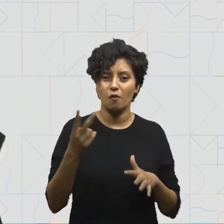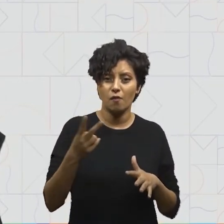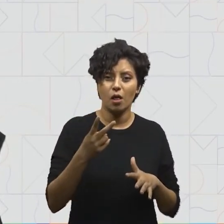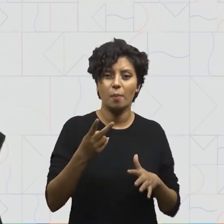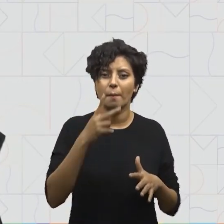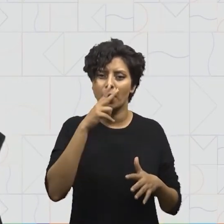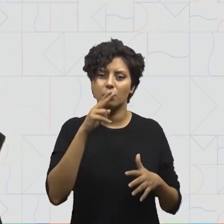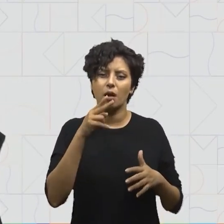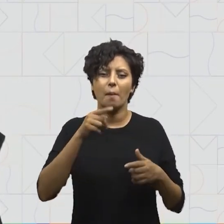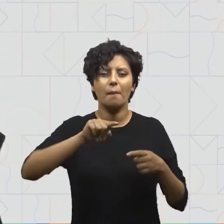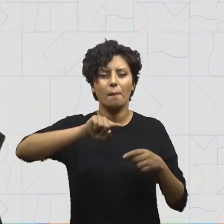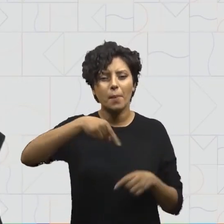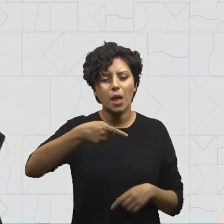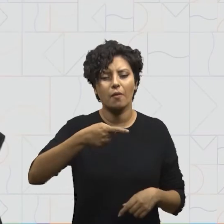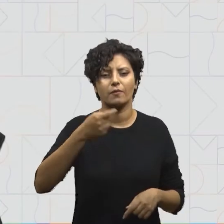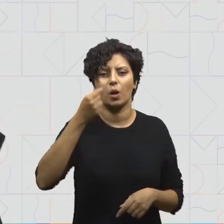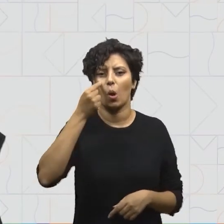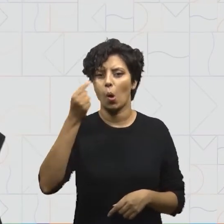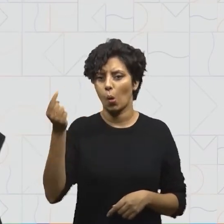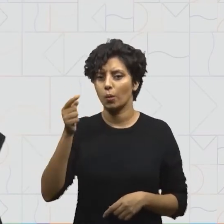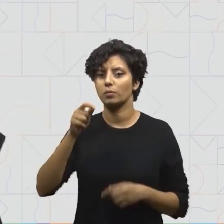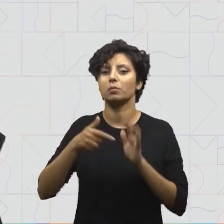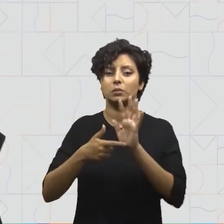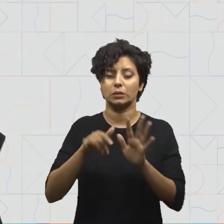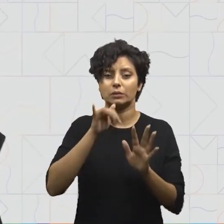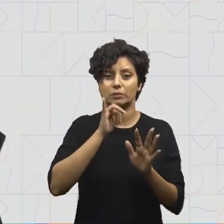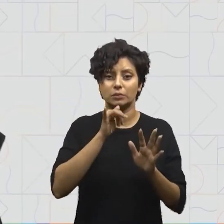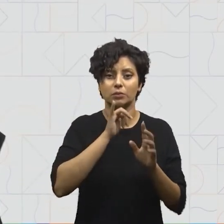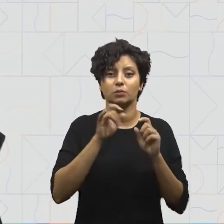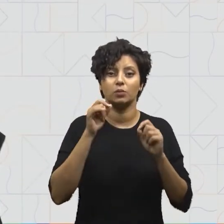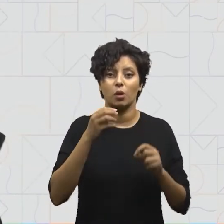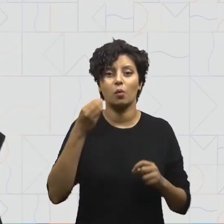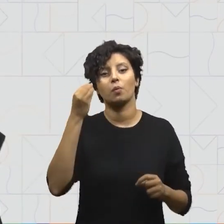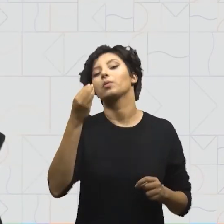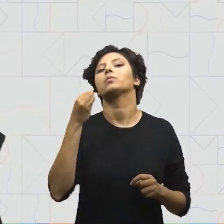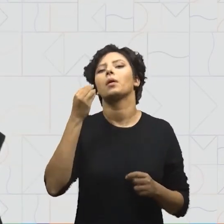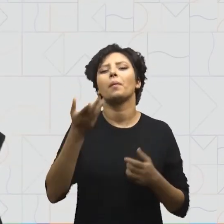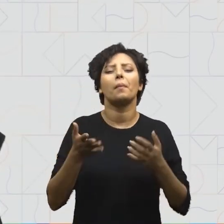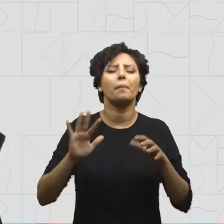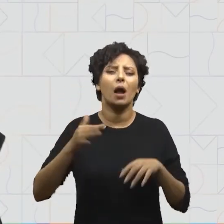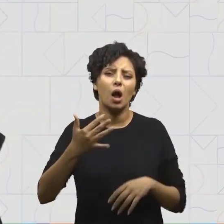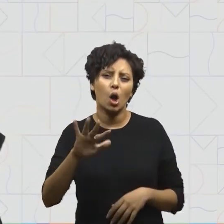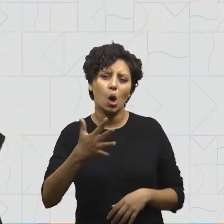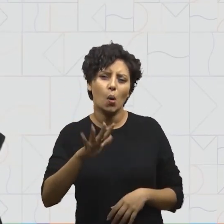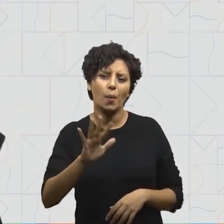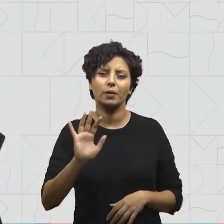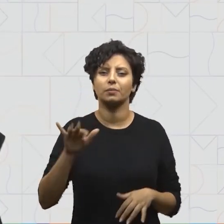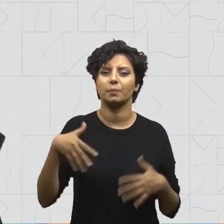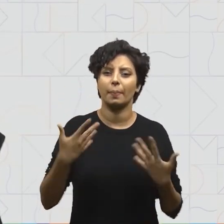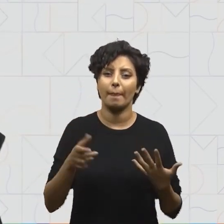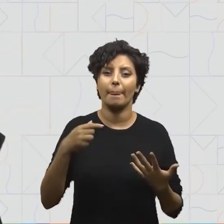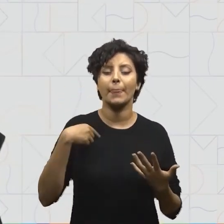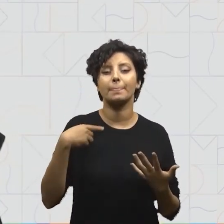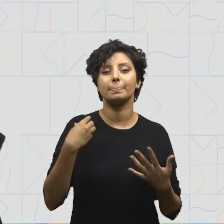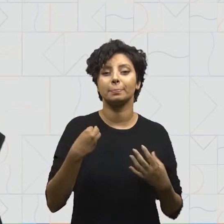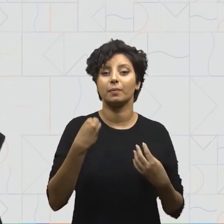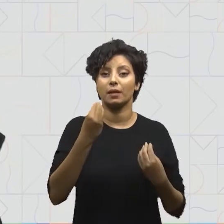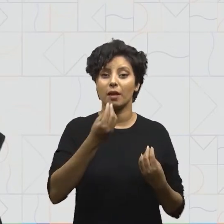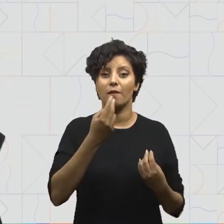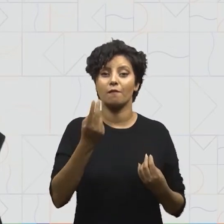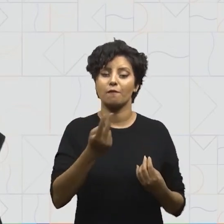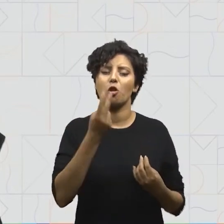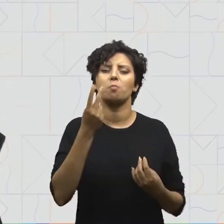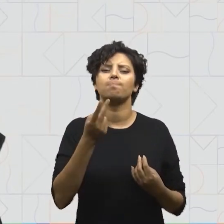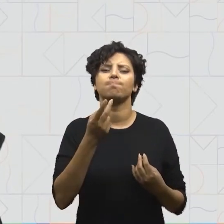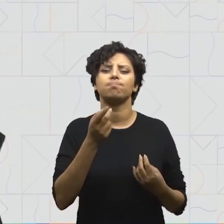quebrado. Eu trouxe aqui hoje para nós fazermos uma estimativa. que é quando estamos dando um valor